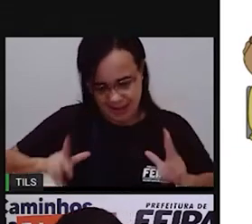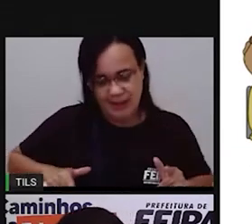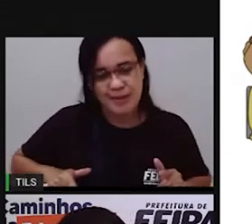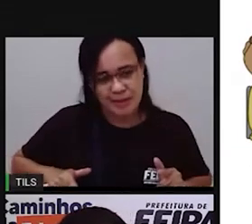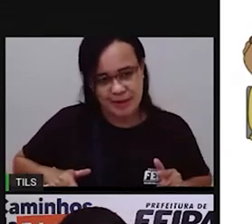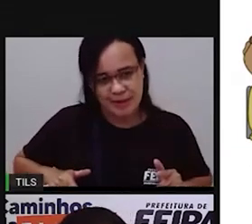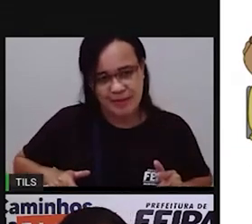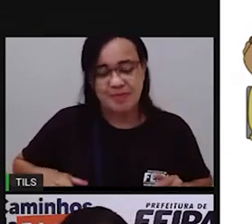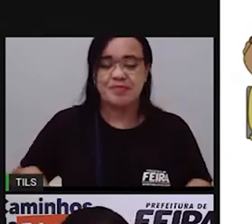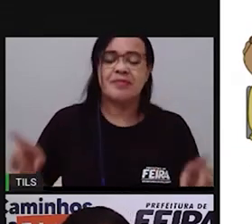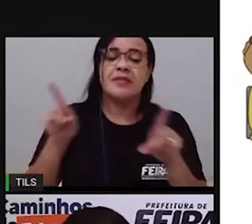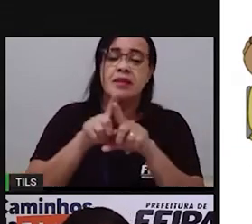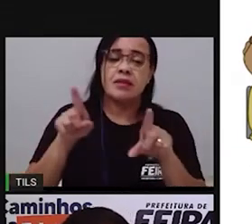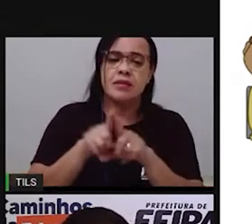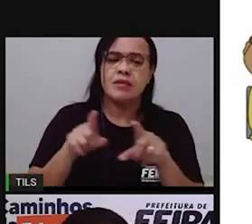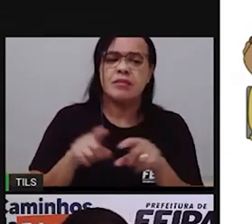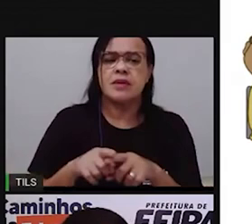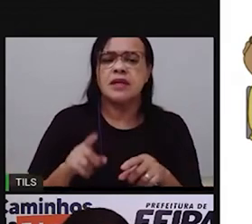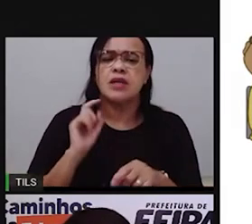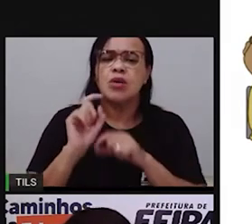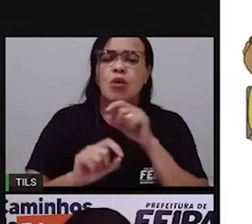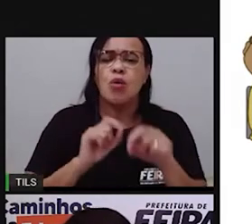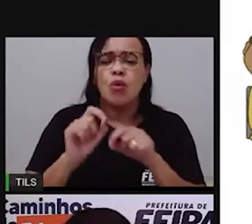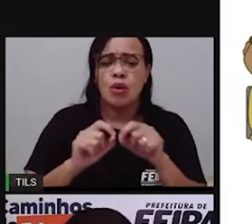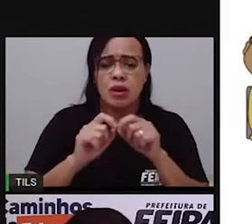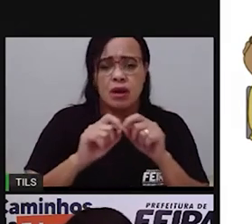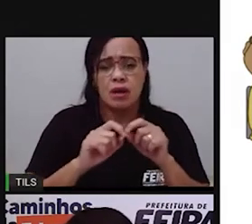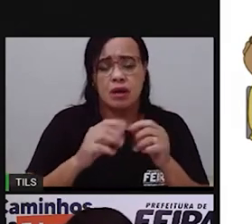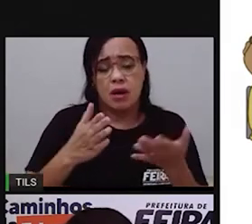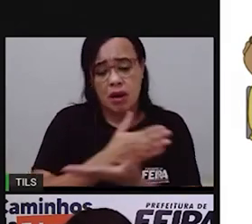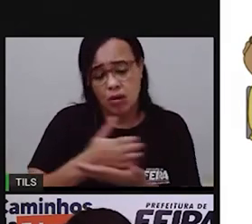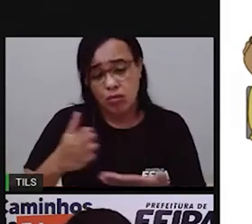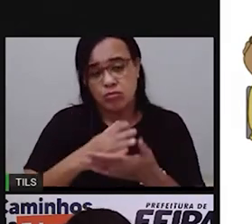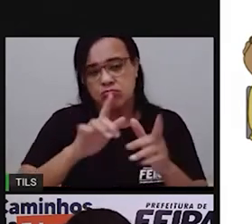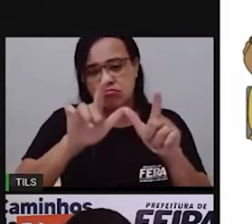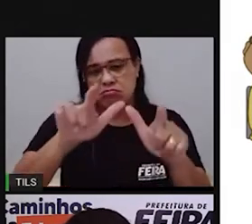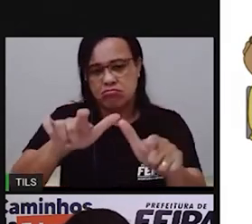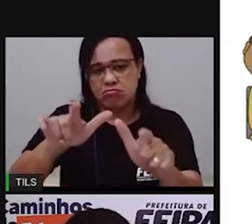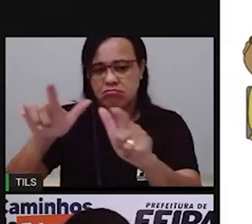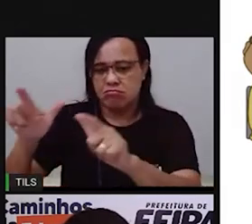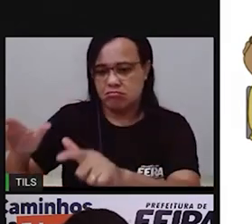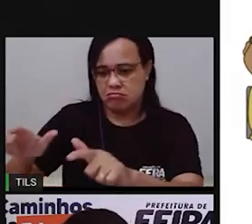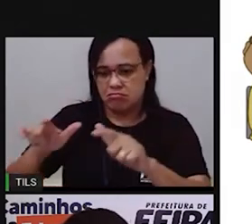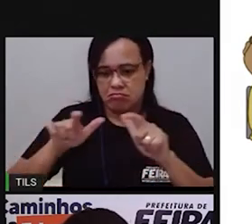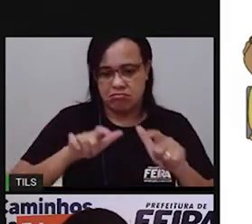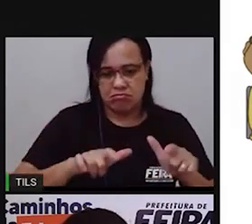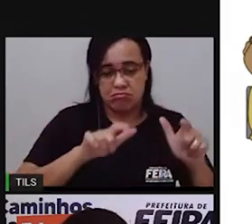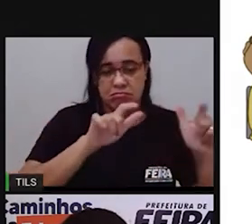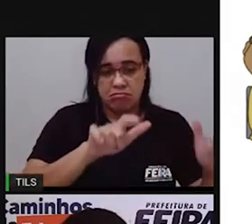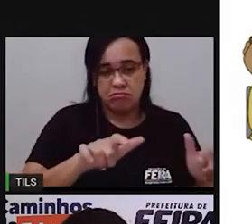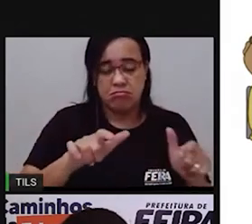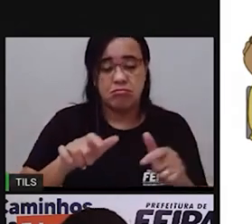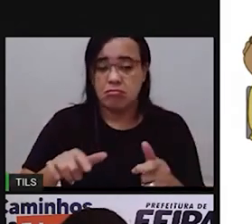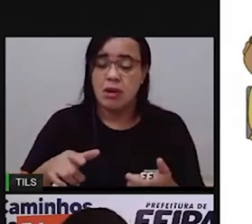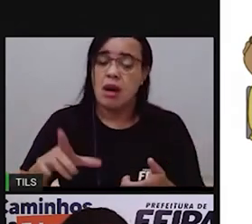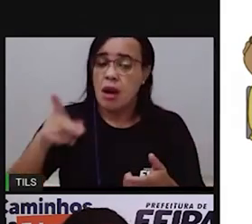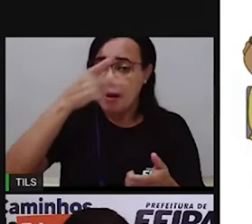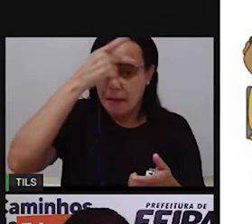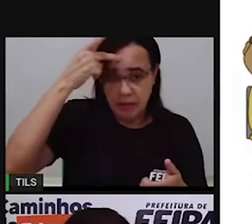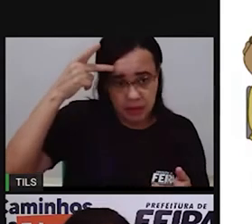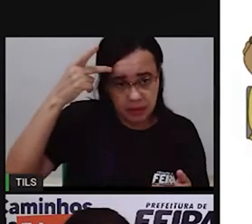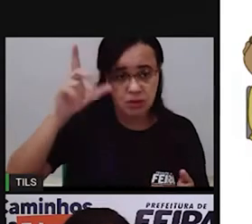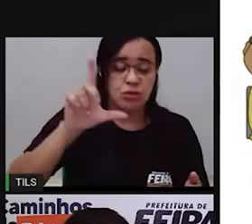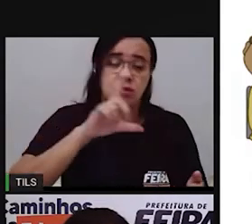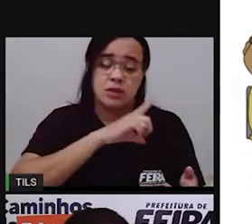viu que nos ambientes em que as pessoas têm acesso a água tratada elas